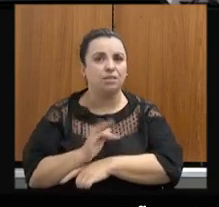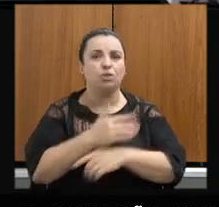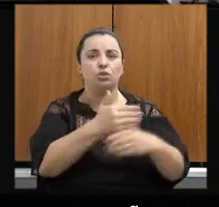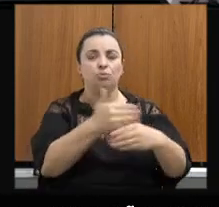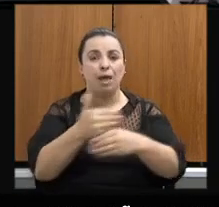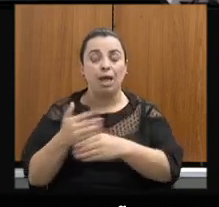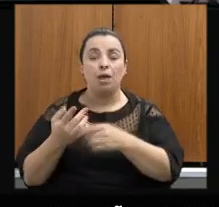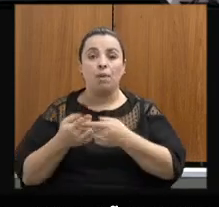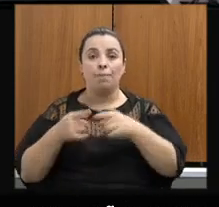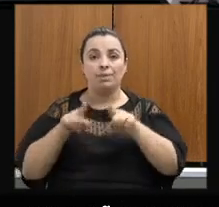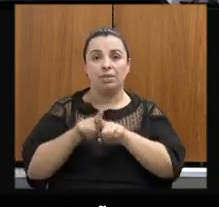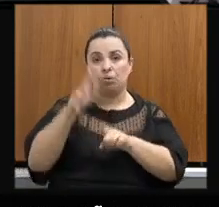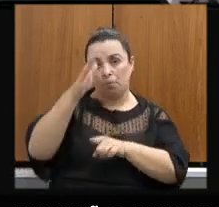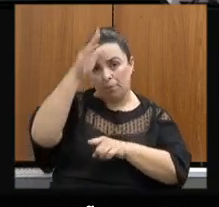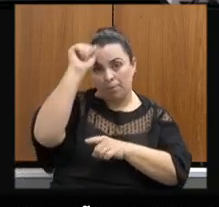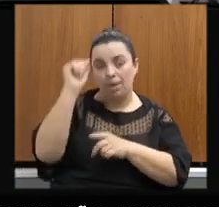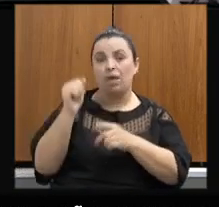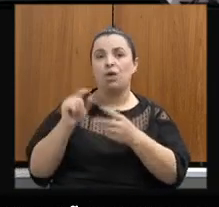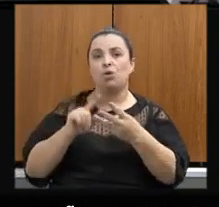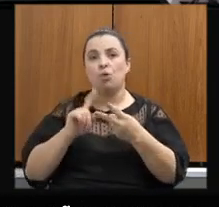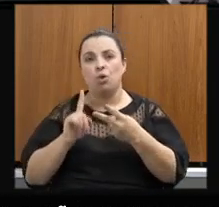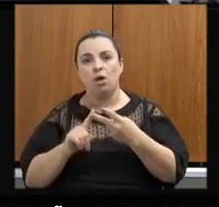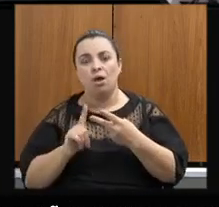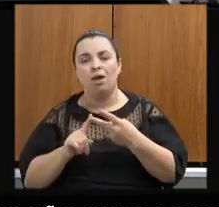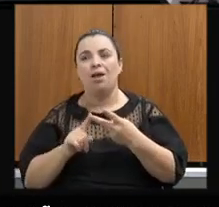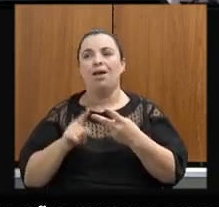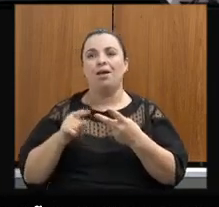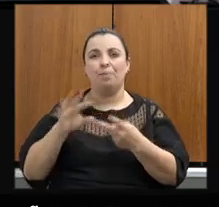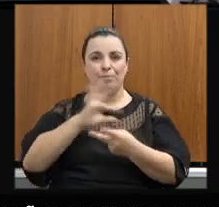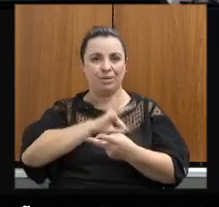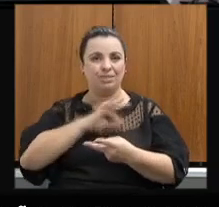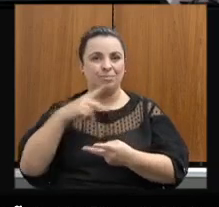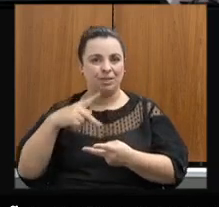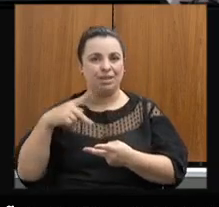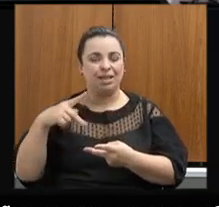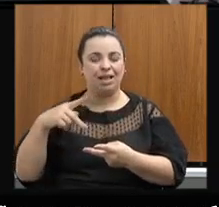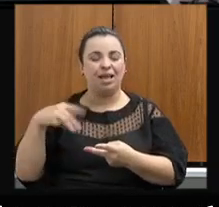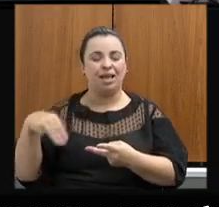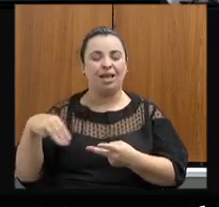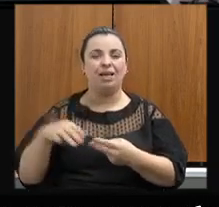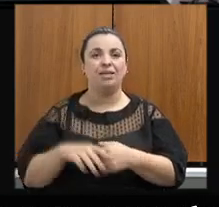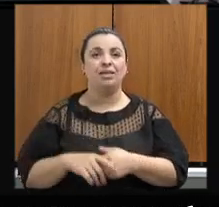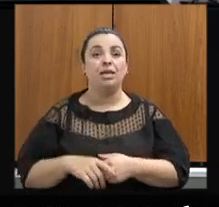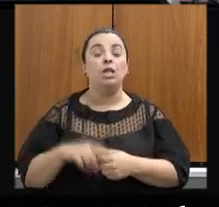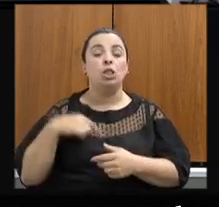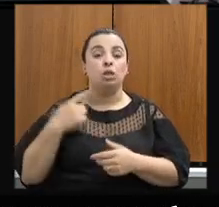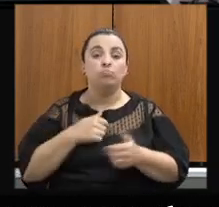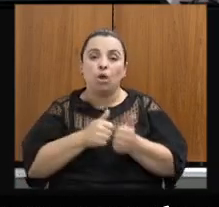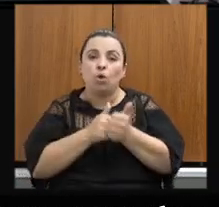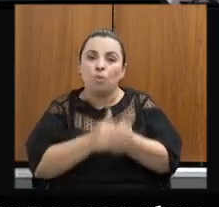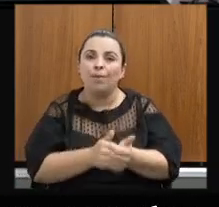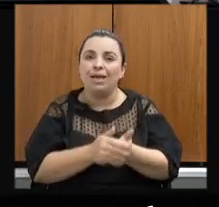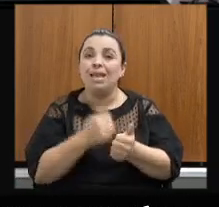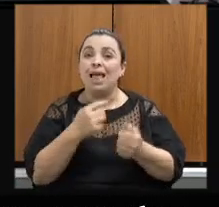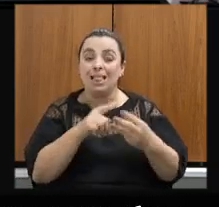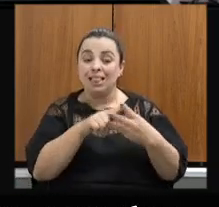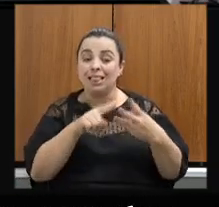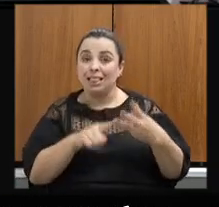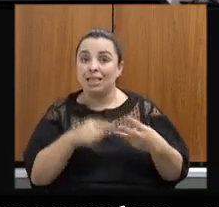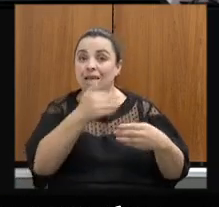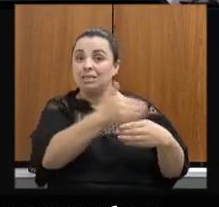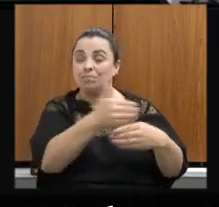Bombeiro, com a Polícia Militar. Estamos acompanhando 33 barragens em nível de emergência, tomando ações judiciais e